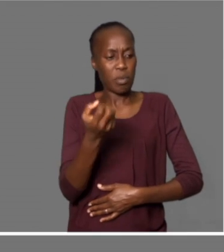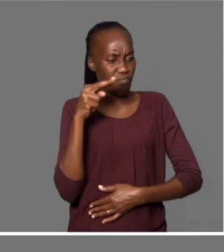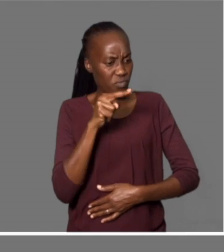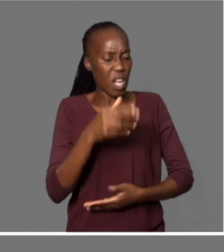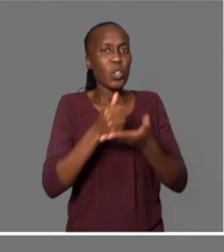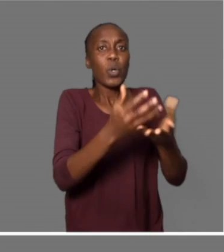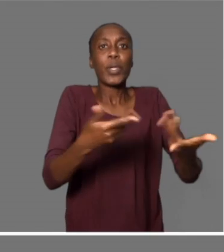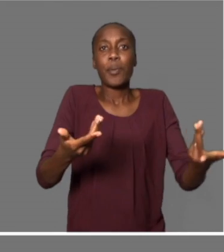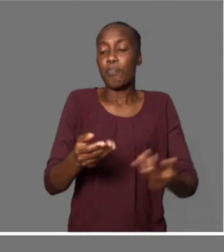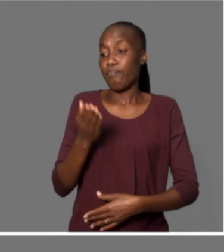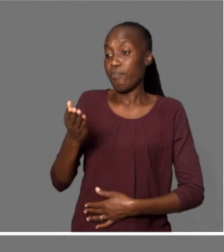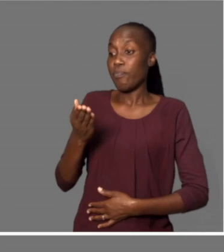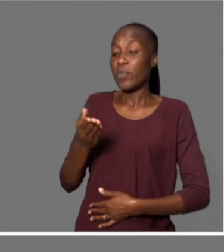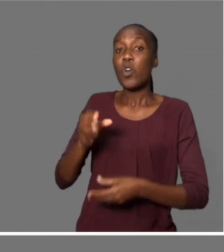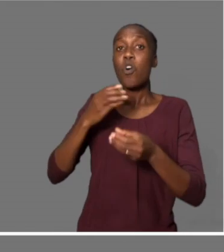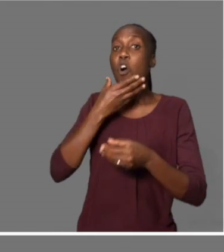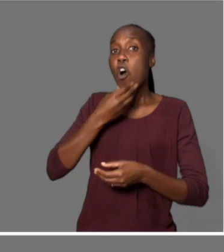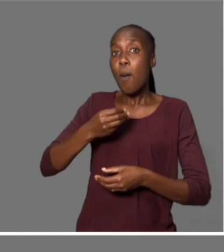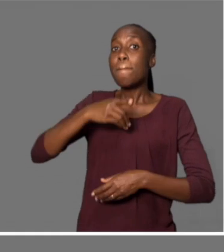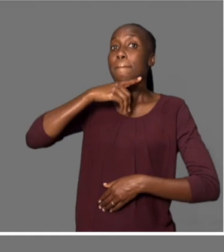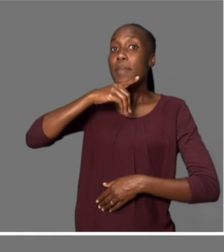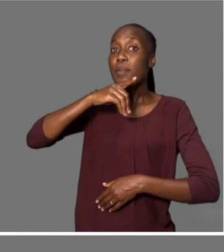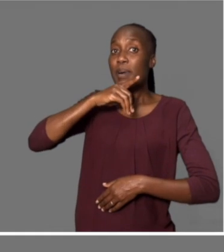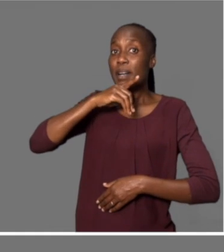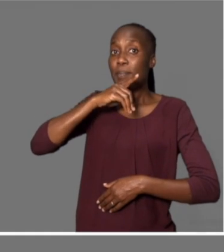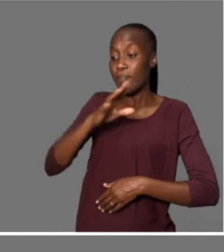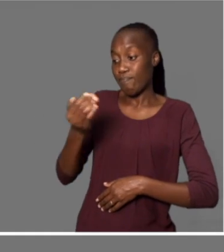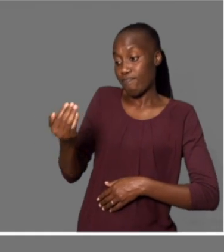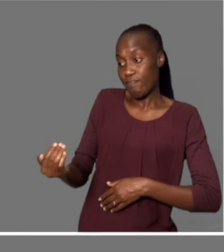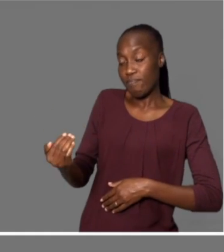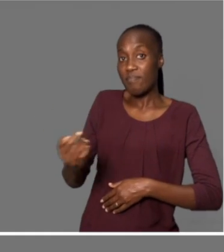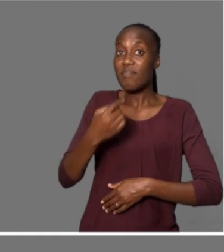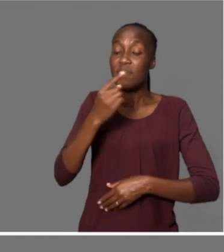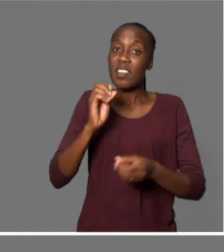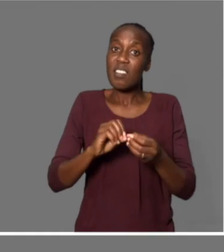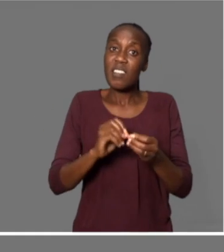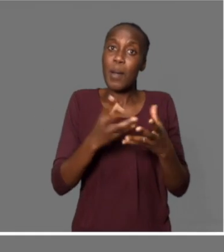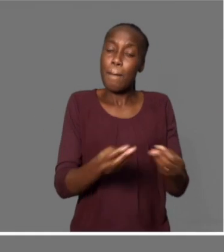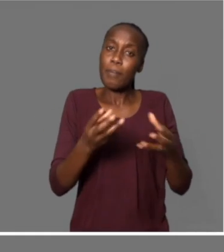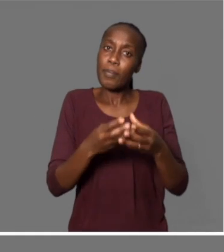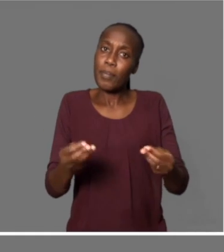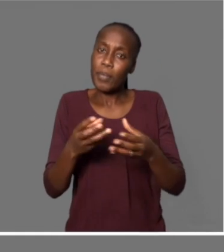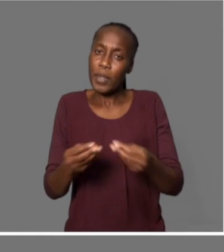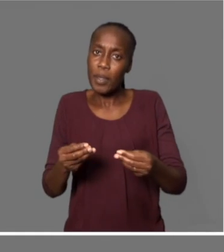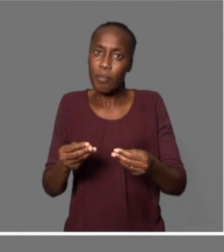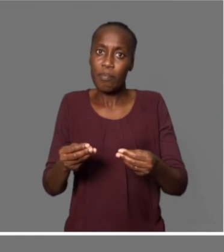pai do pequeno Mário, usou material local para montar equipamento de fisioterapia, mas o que não conseguiu